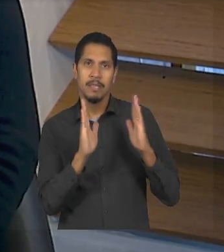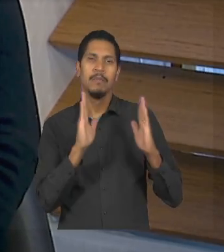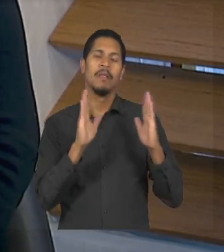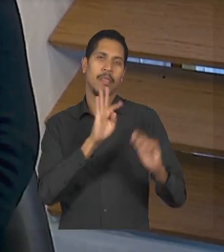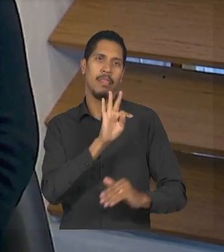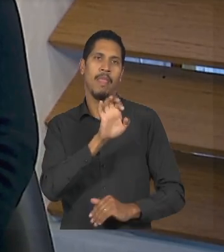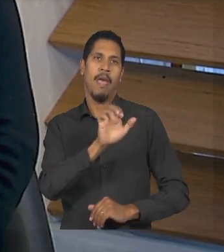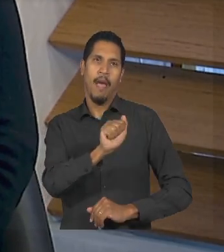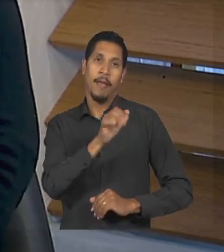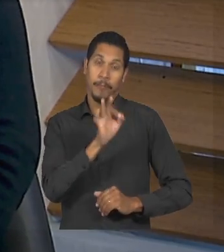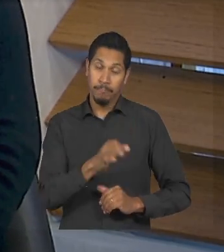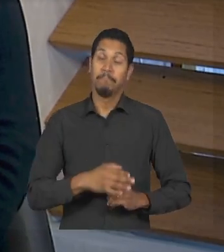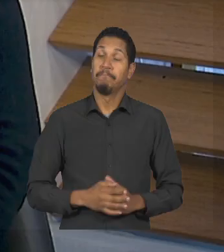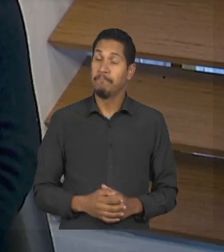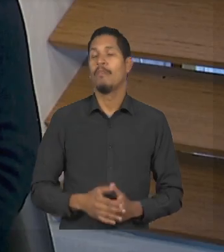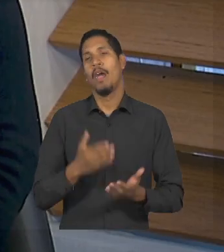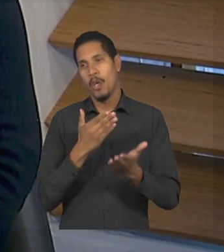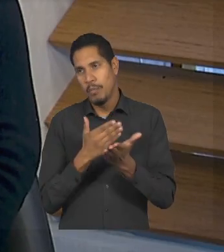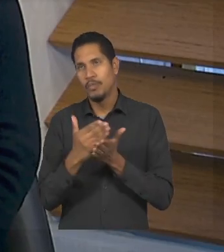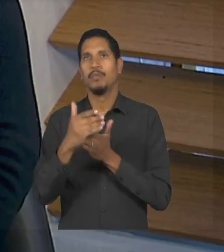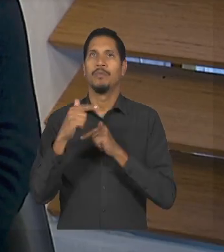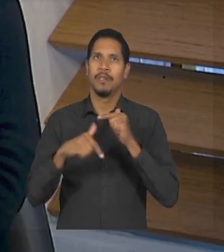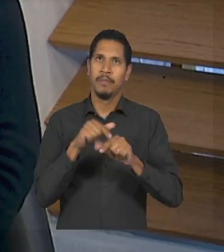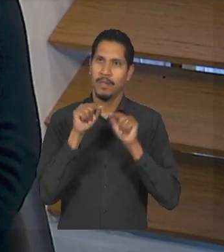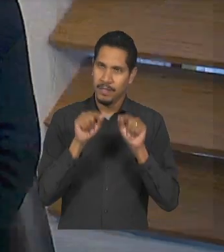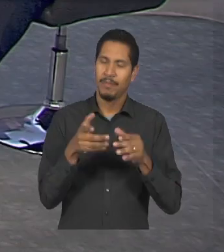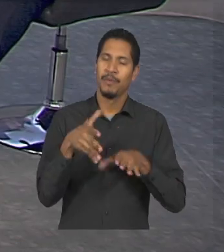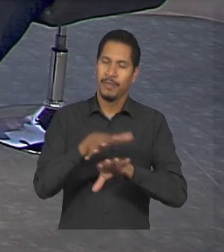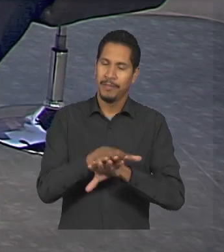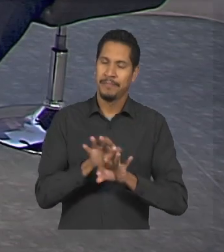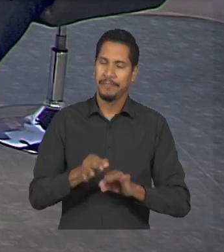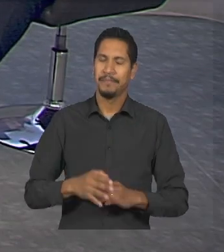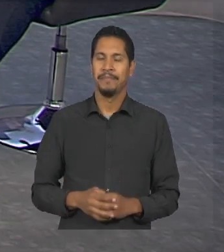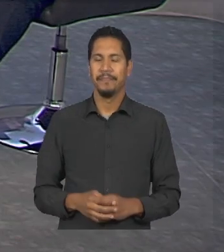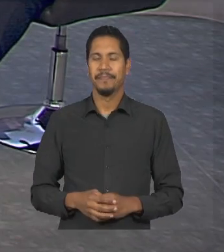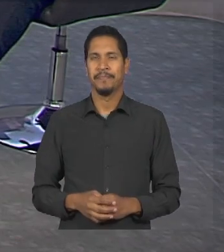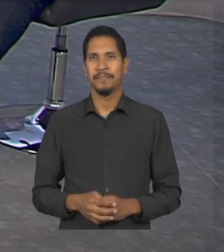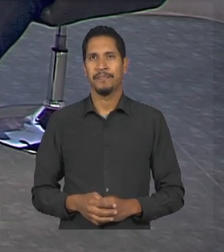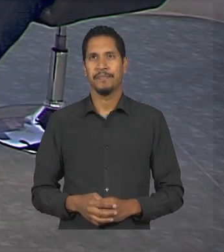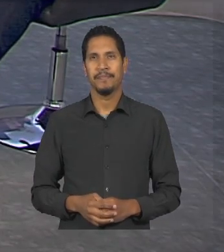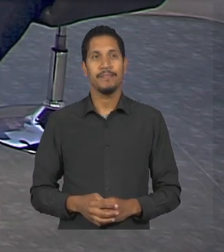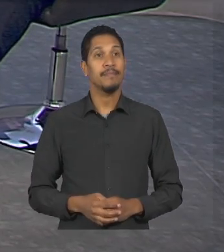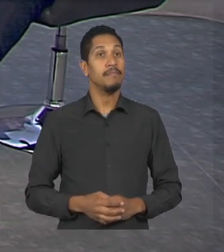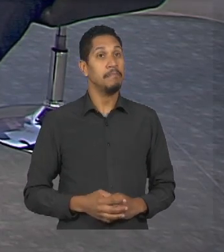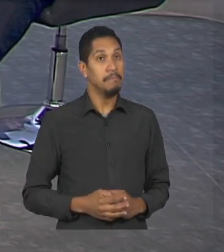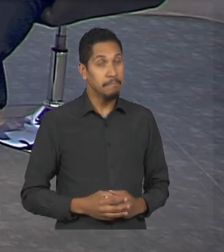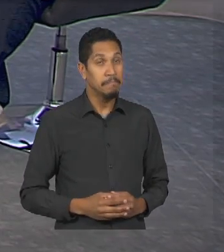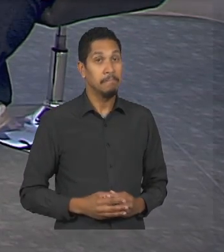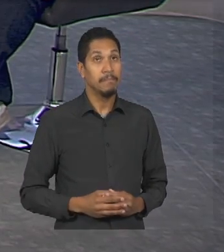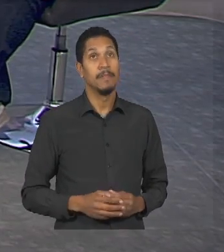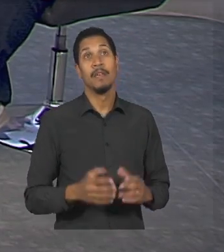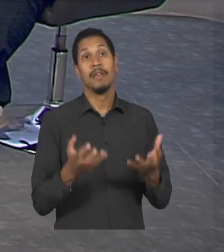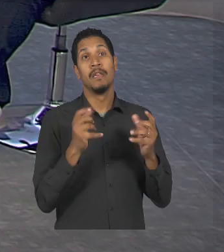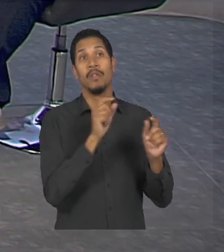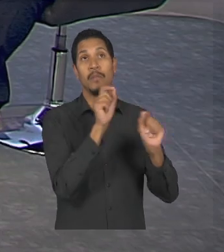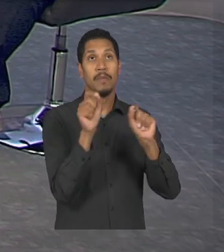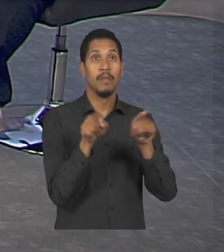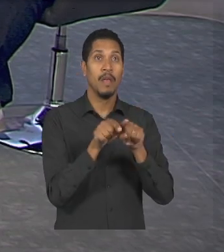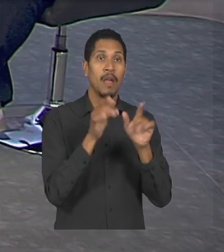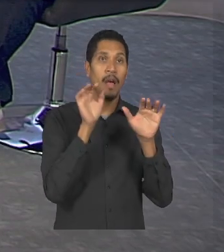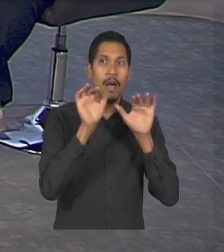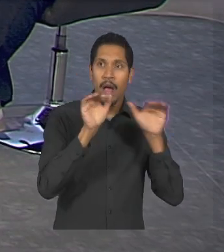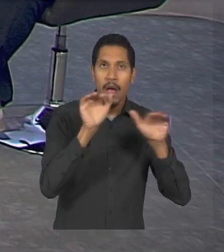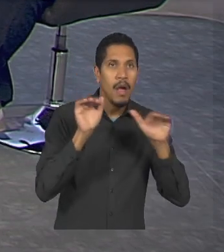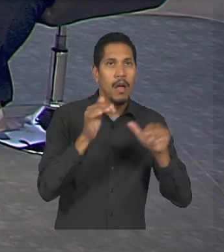diagnóstico foi aí começou minha jornada pela inclusão e eu gostaria de chamar atenção as pessoas que estão nos